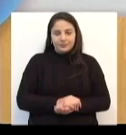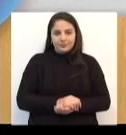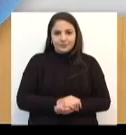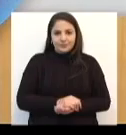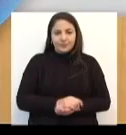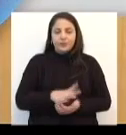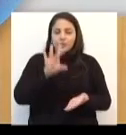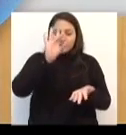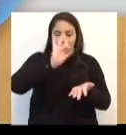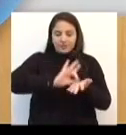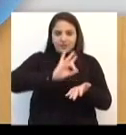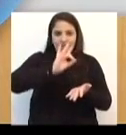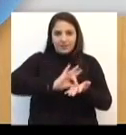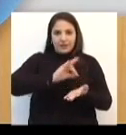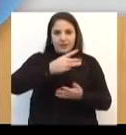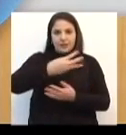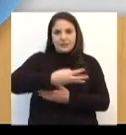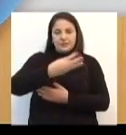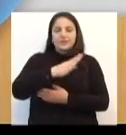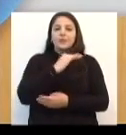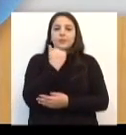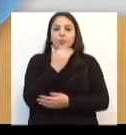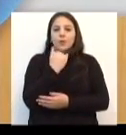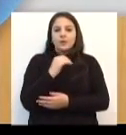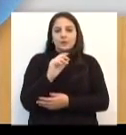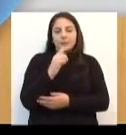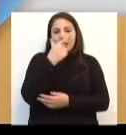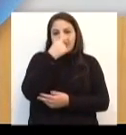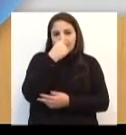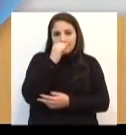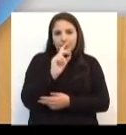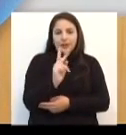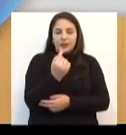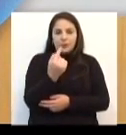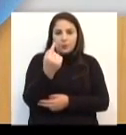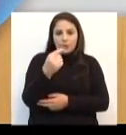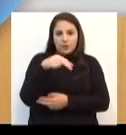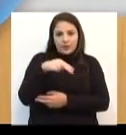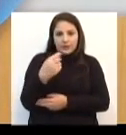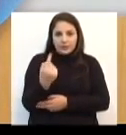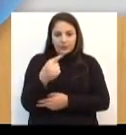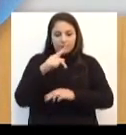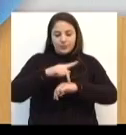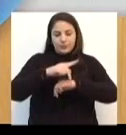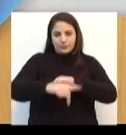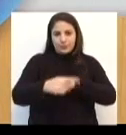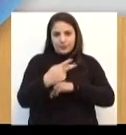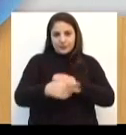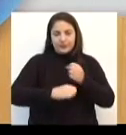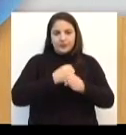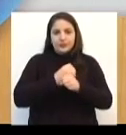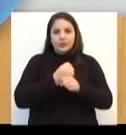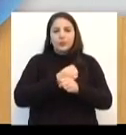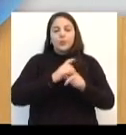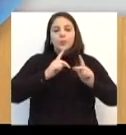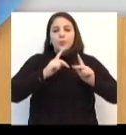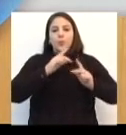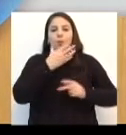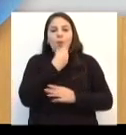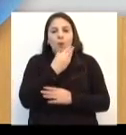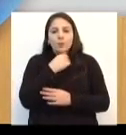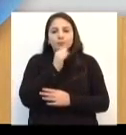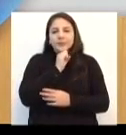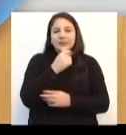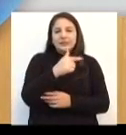Foi confirmada a terceira morte por H1N1 em Passo Fundo neste ano. Trata-se de um idoso de